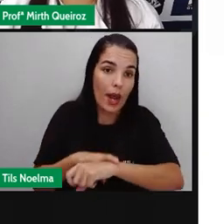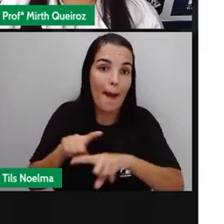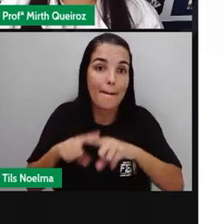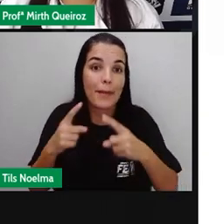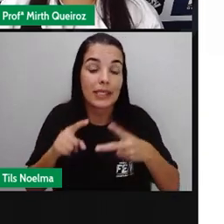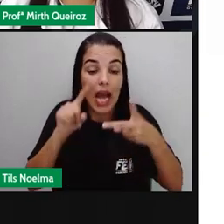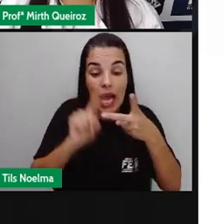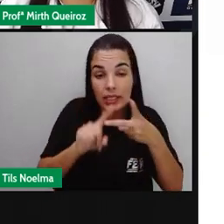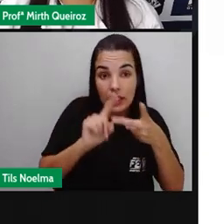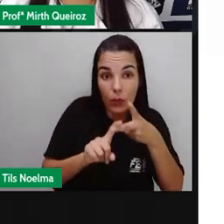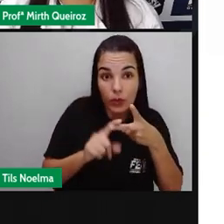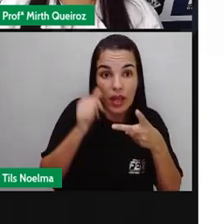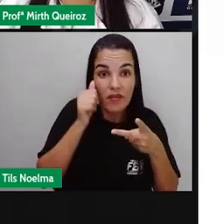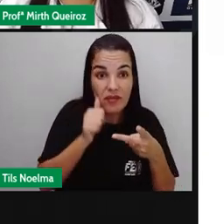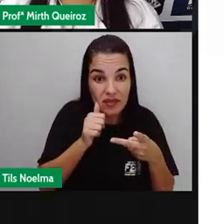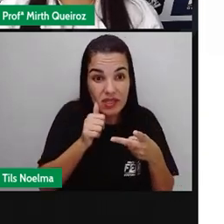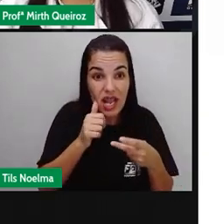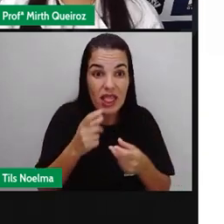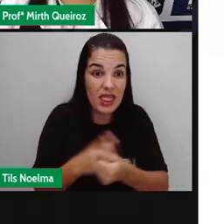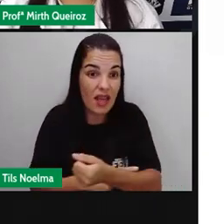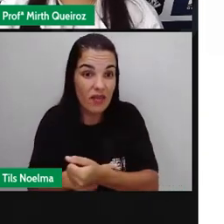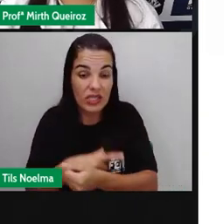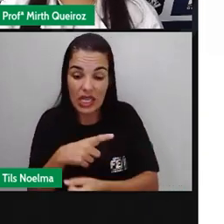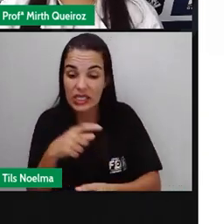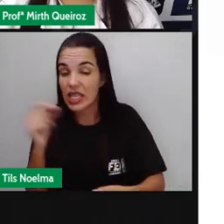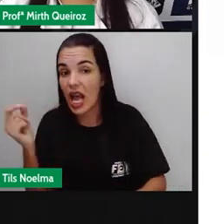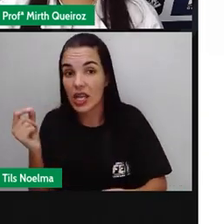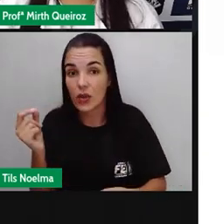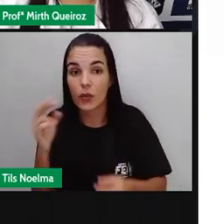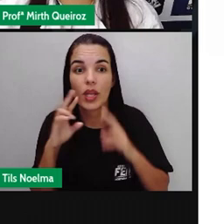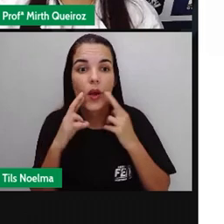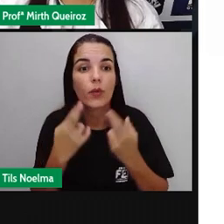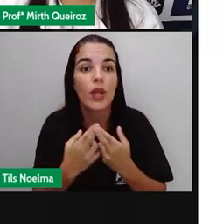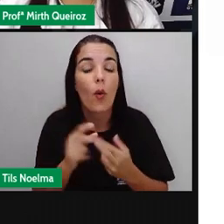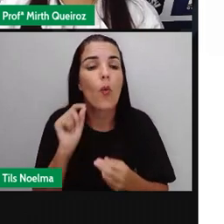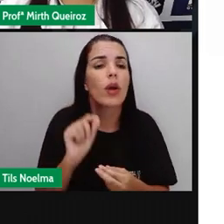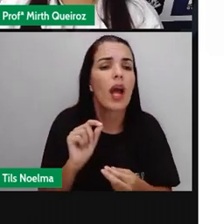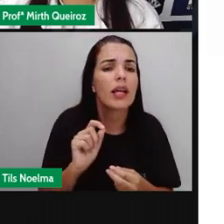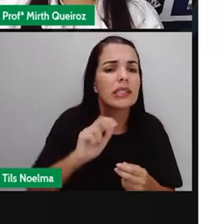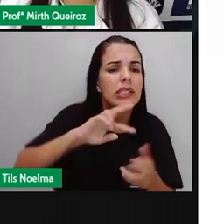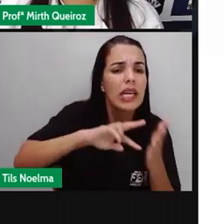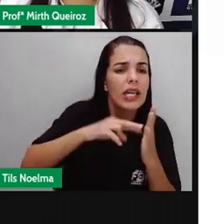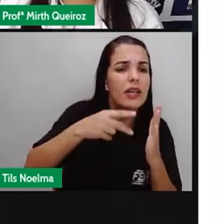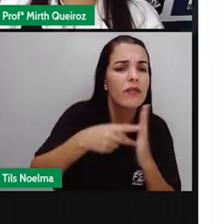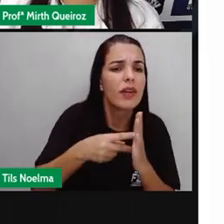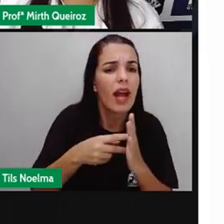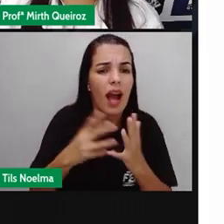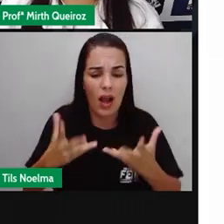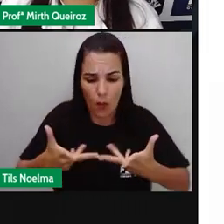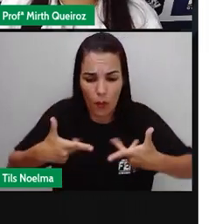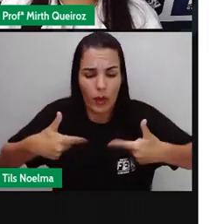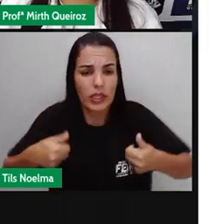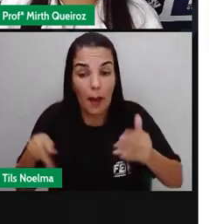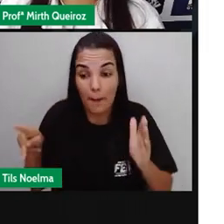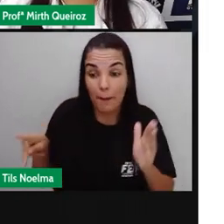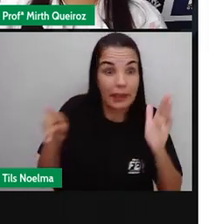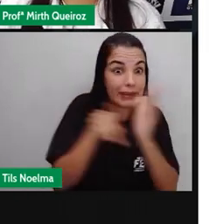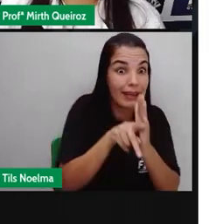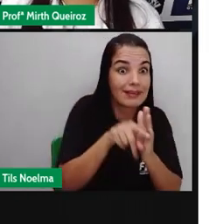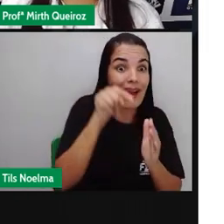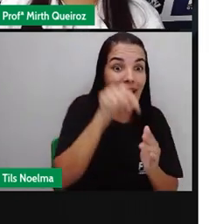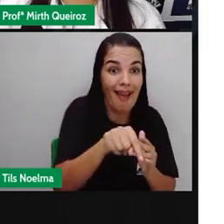onde nós temos a mulher nervosa saiu da reunião. Nós não temos o uso de vírgula. Isso significa que essa mulher, ela é nervosa.